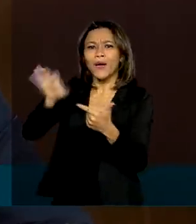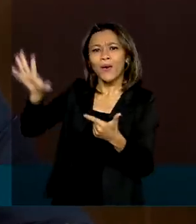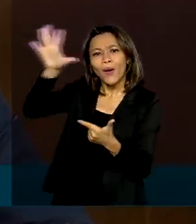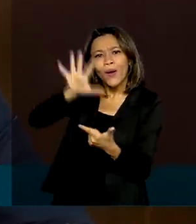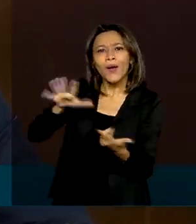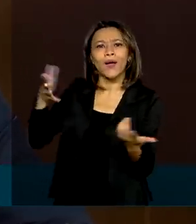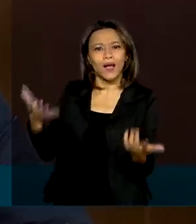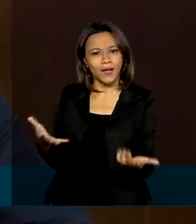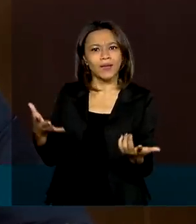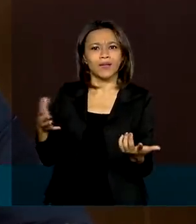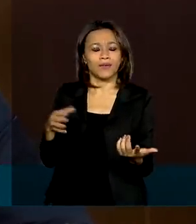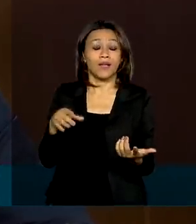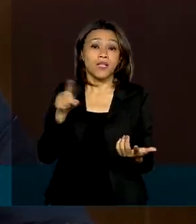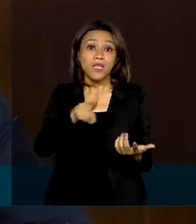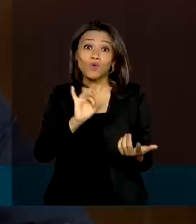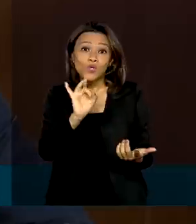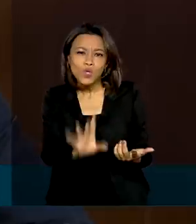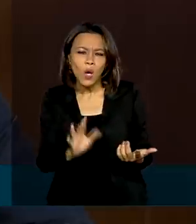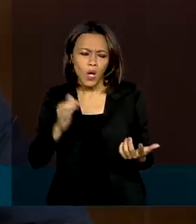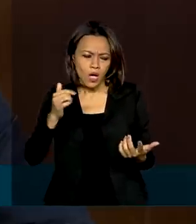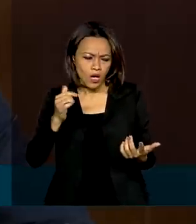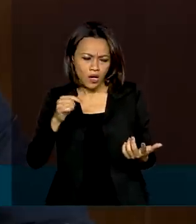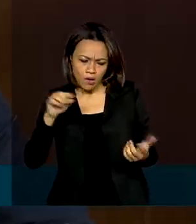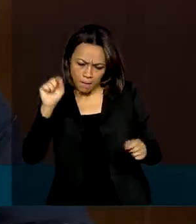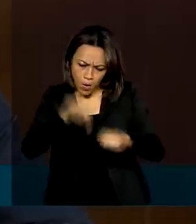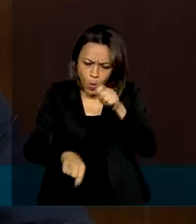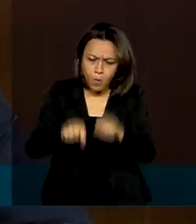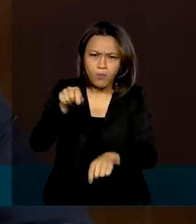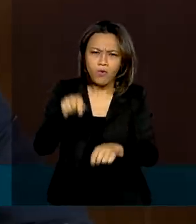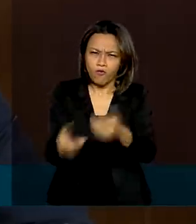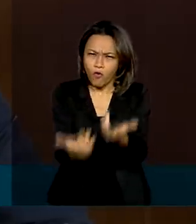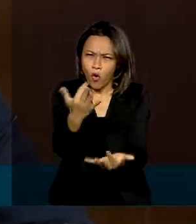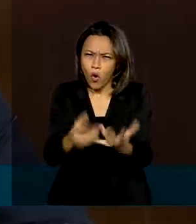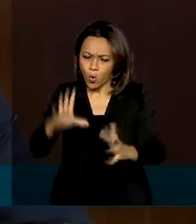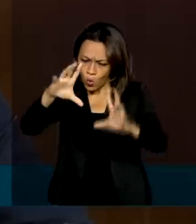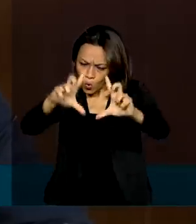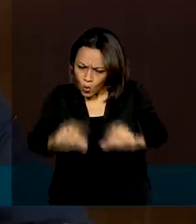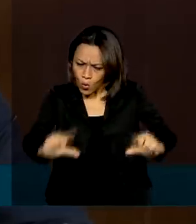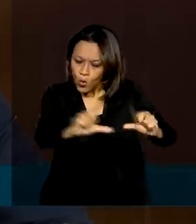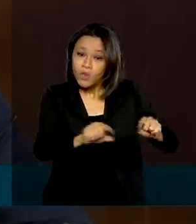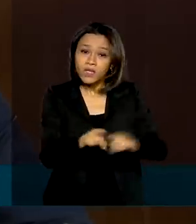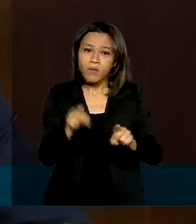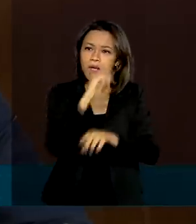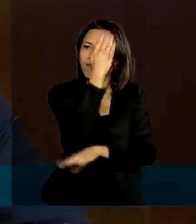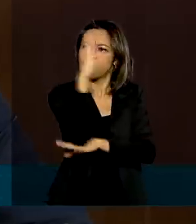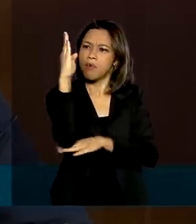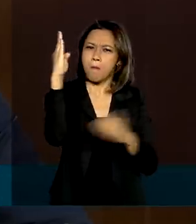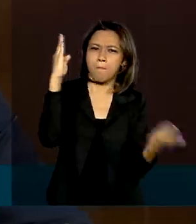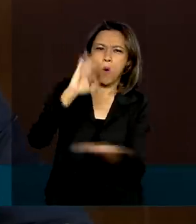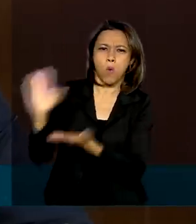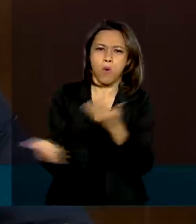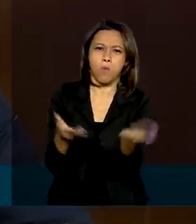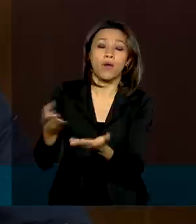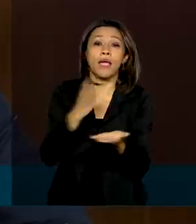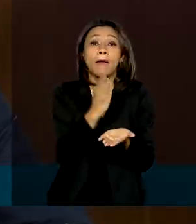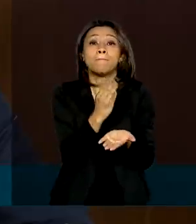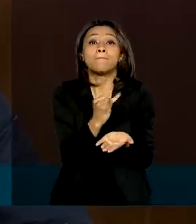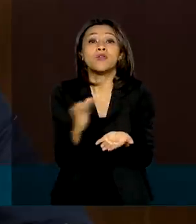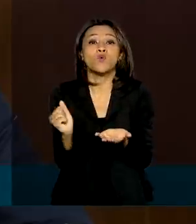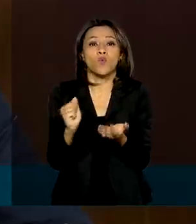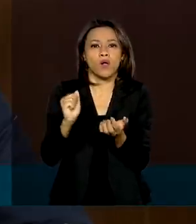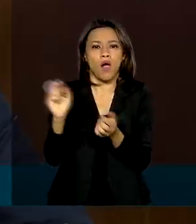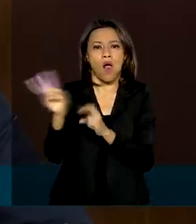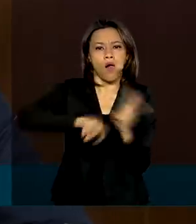não só os focos de incêndio, mas também a extração ilegal de madeira e a biopirataria. Por isso,